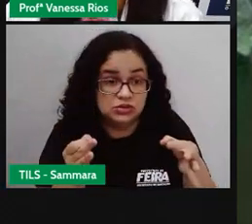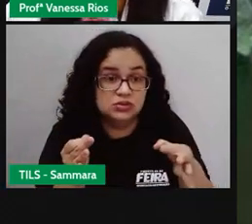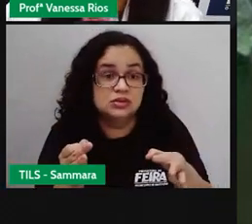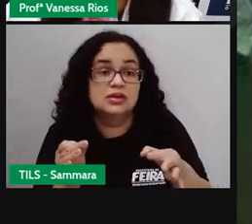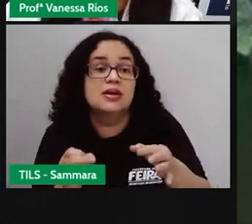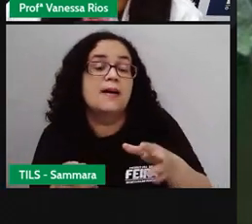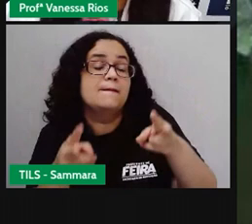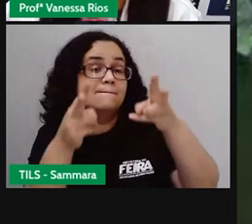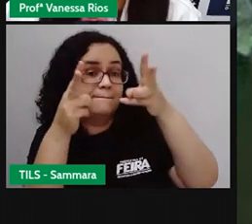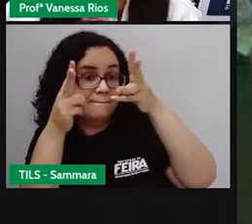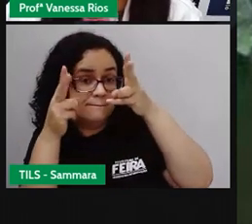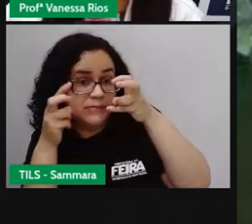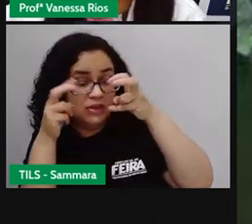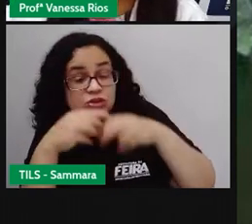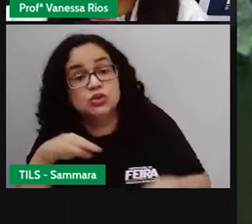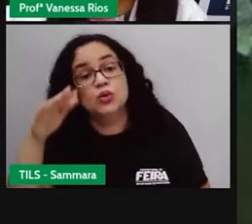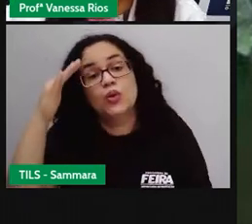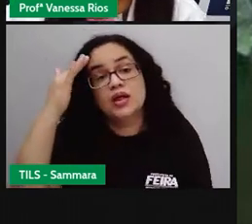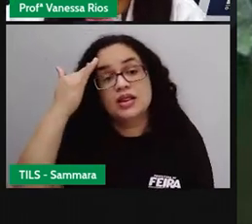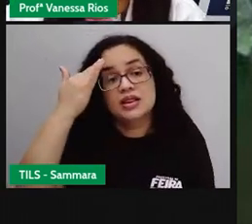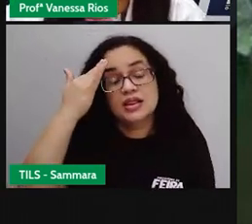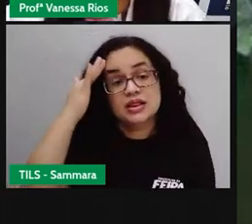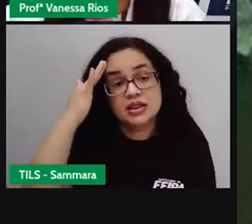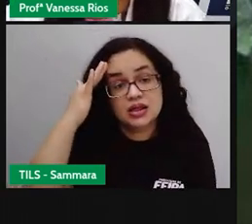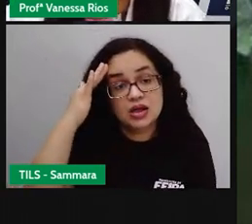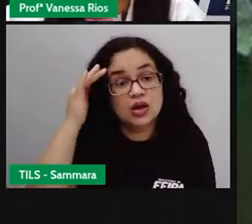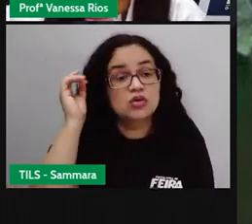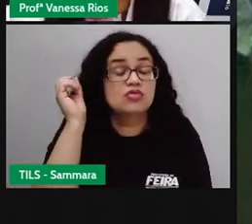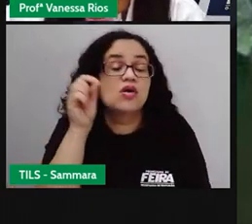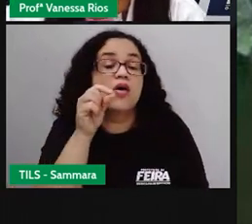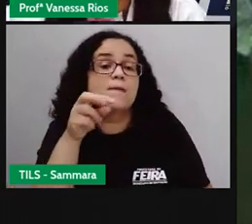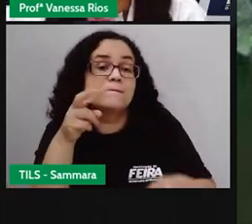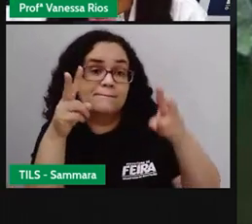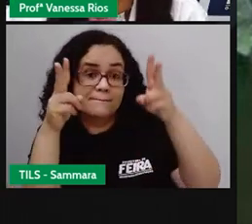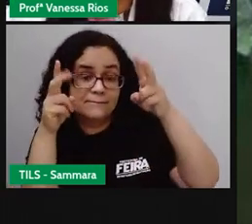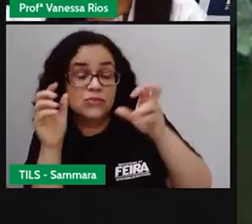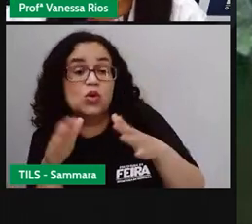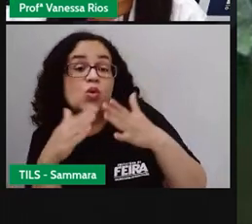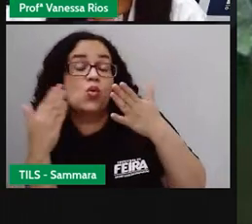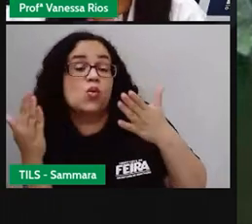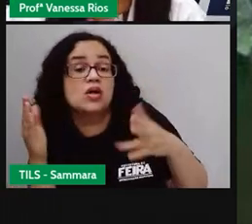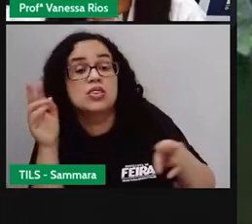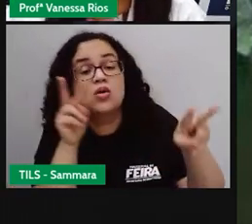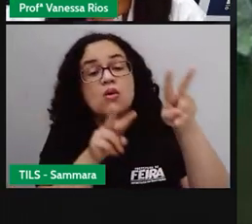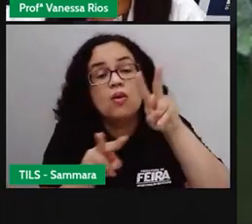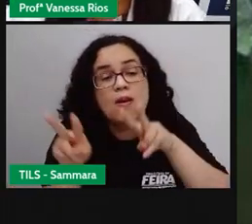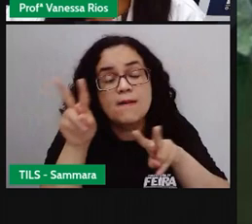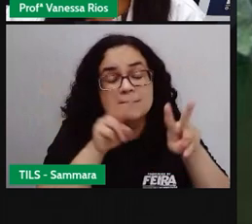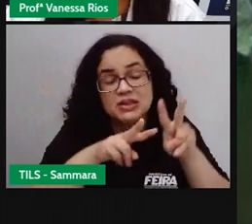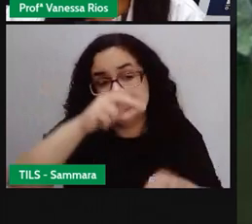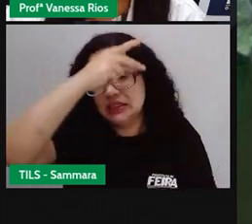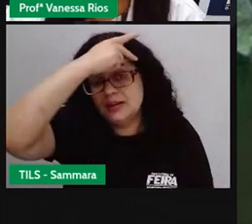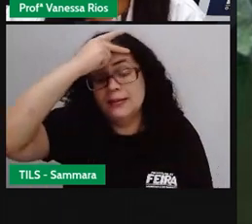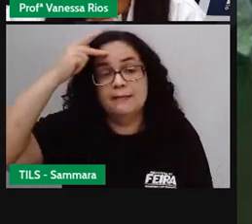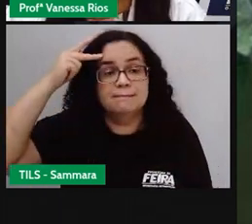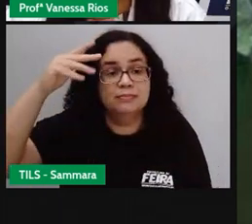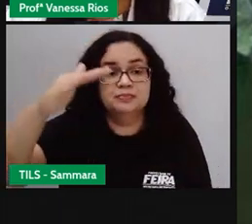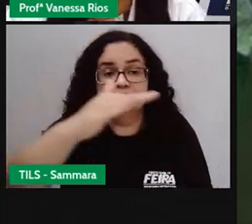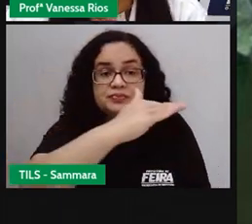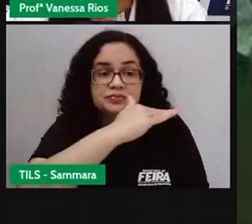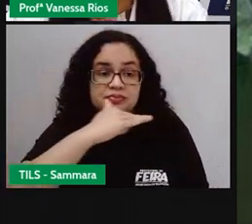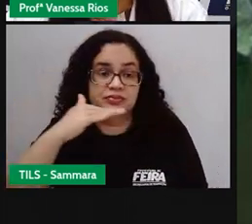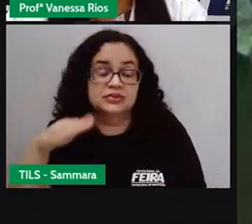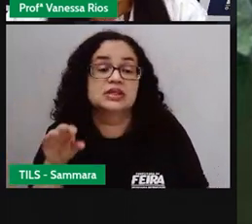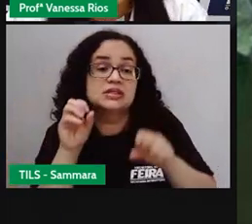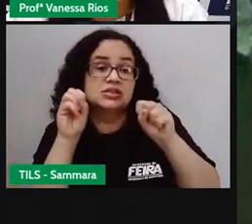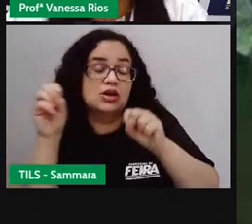percepções, no nosso entendimento do que a gente observa quando a gente observa as pessoas que estão ao nosso redor. quando